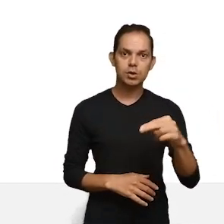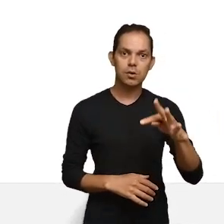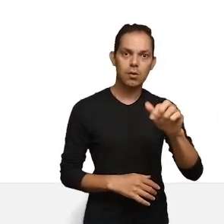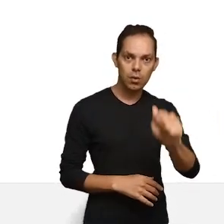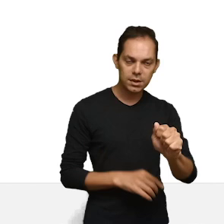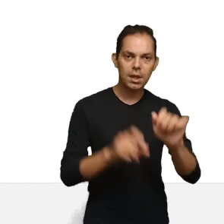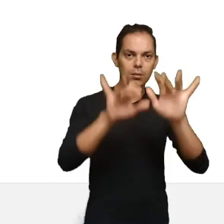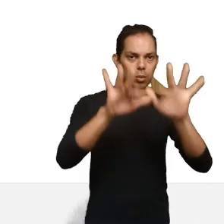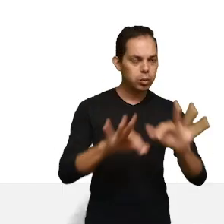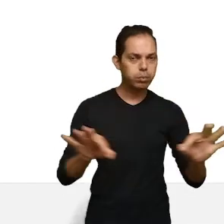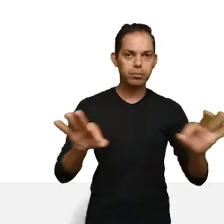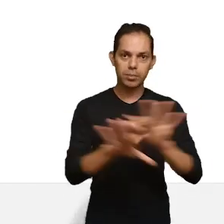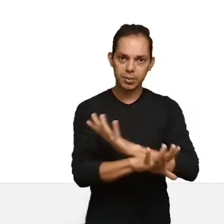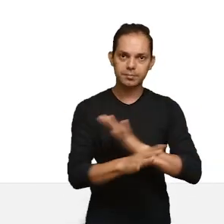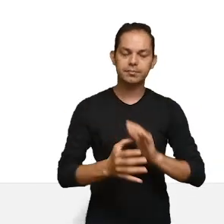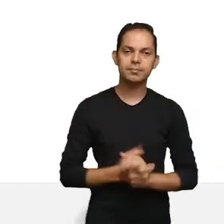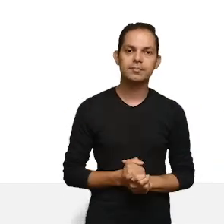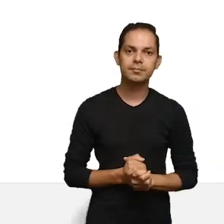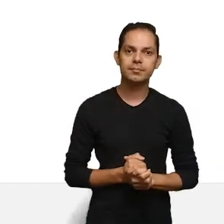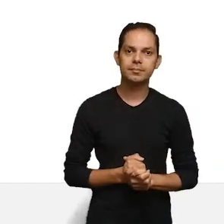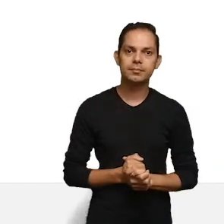Contas e complete o preenchimento.